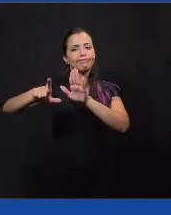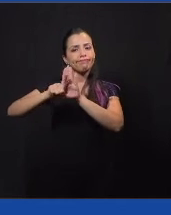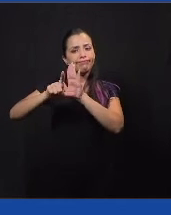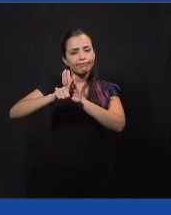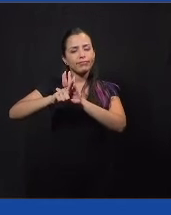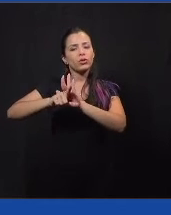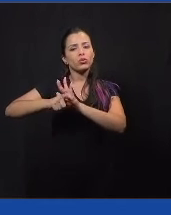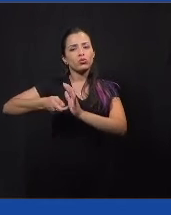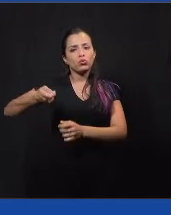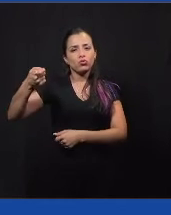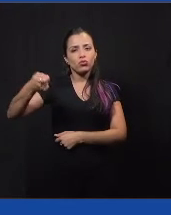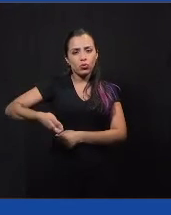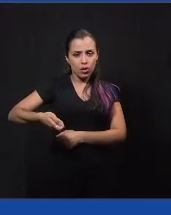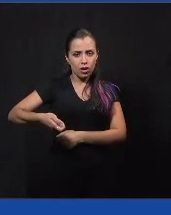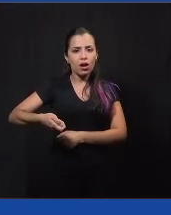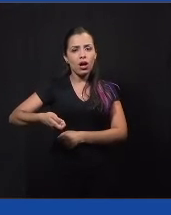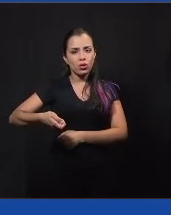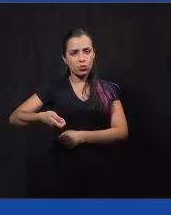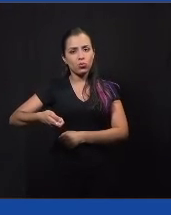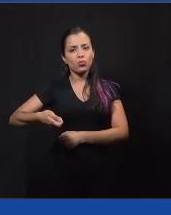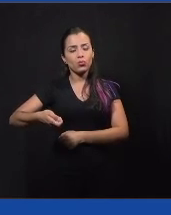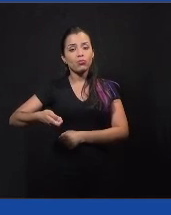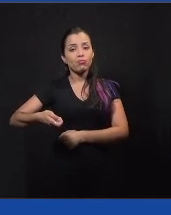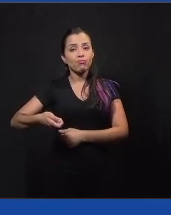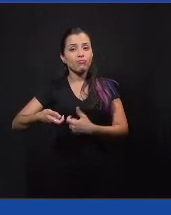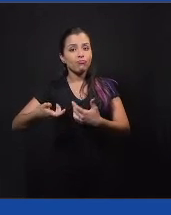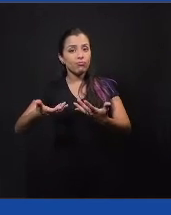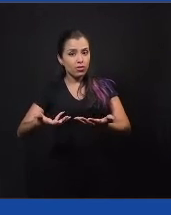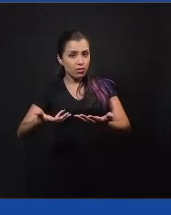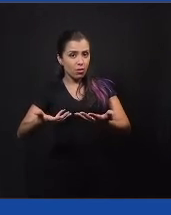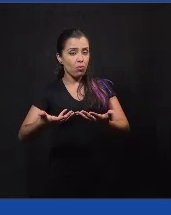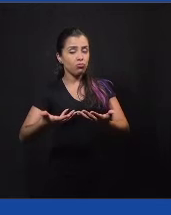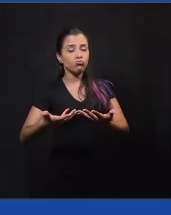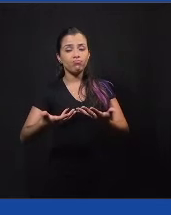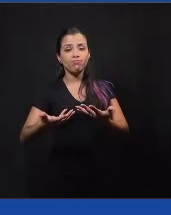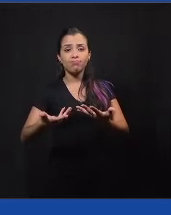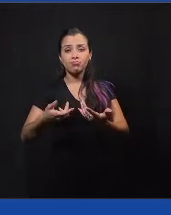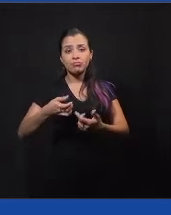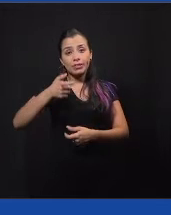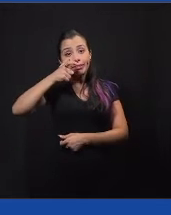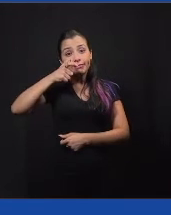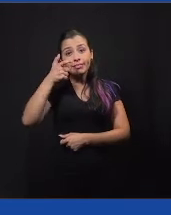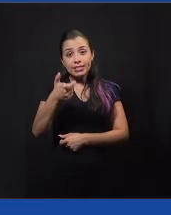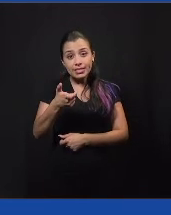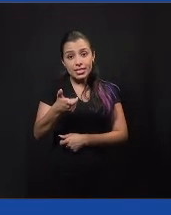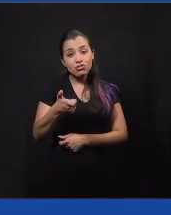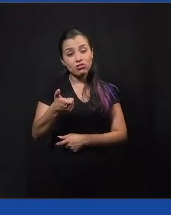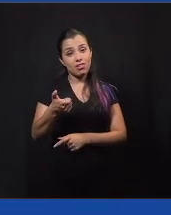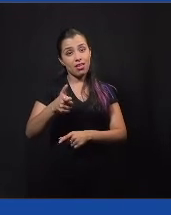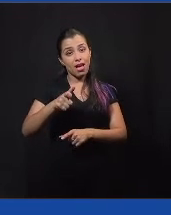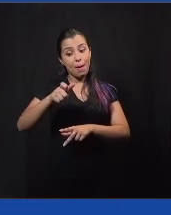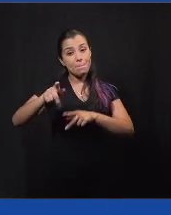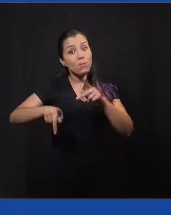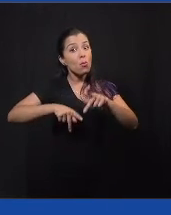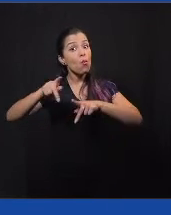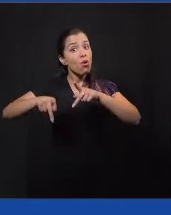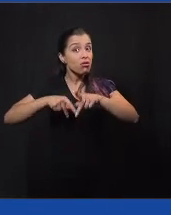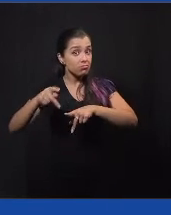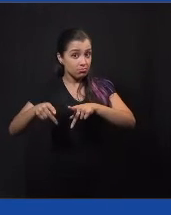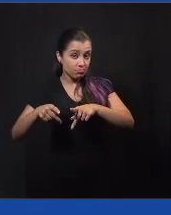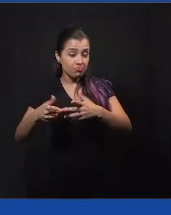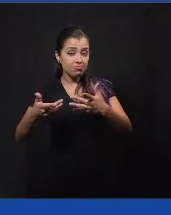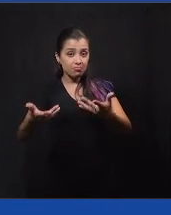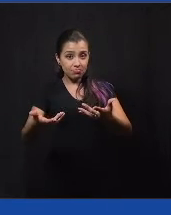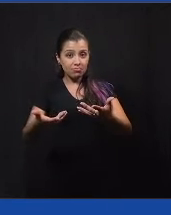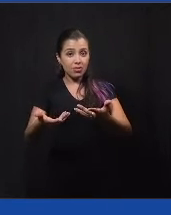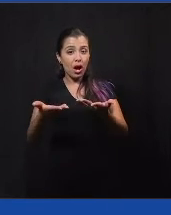realimentar a jornada com os novos conteúdos, né, que possam ser de interesse da população. E aí, já caminhando